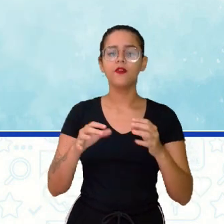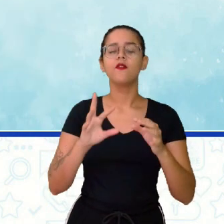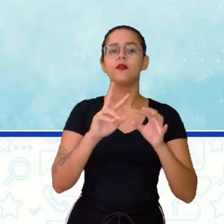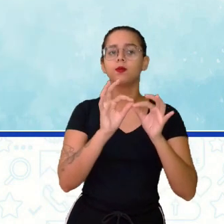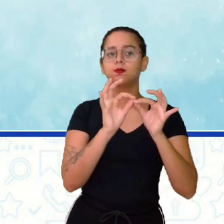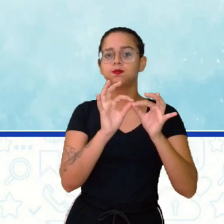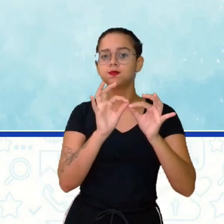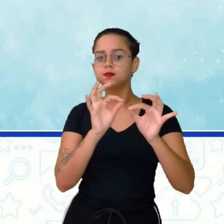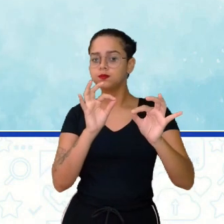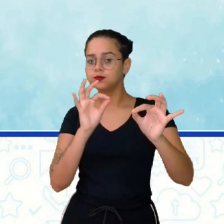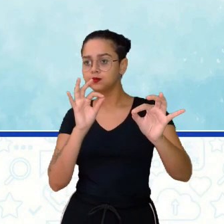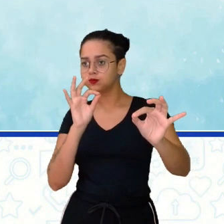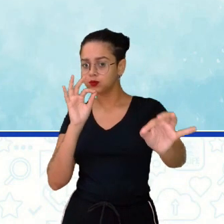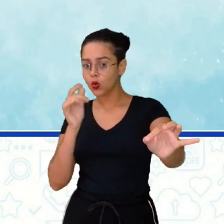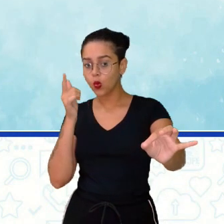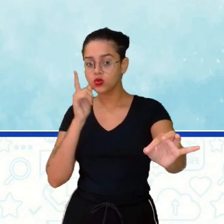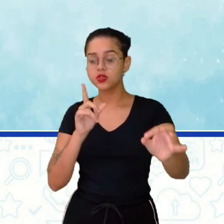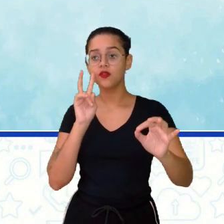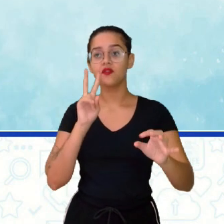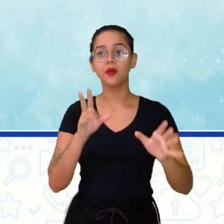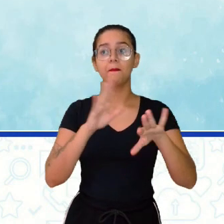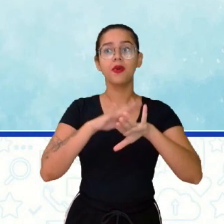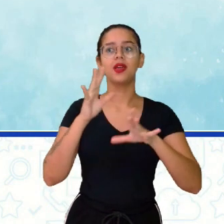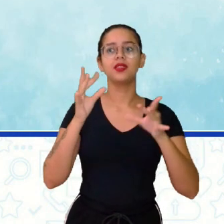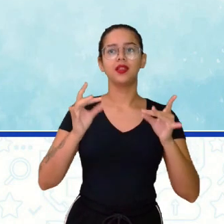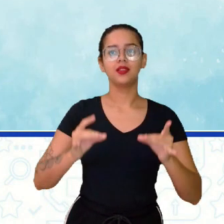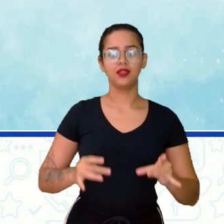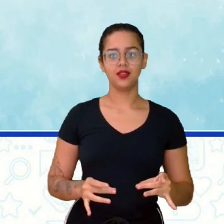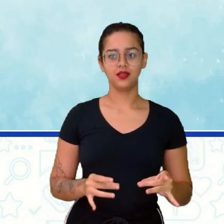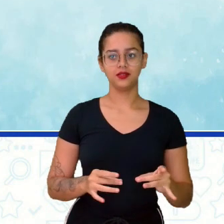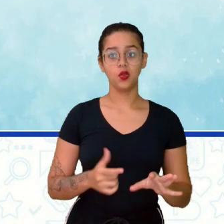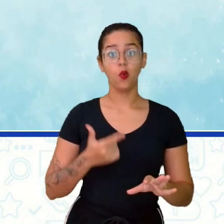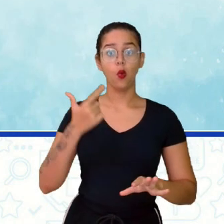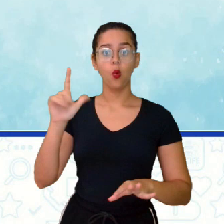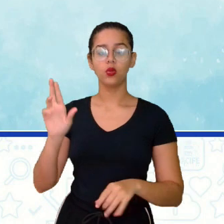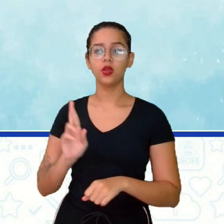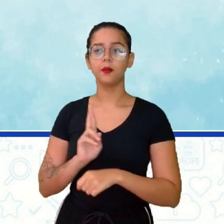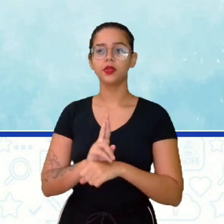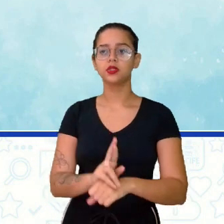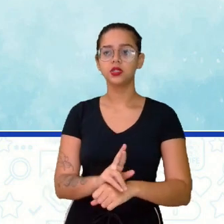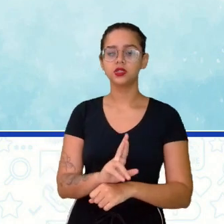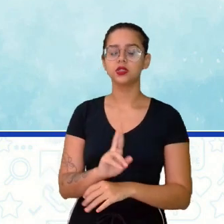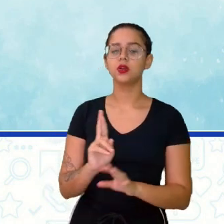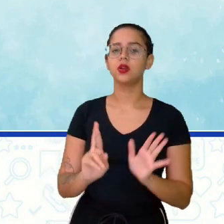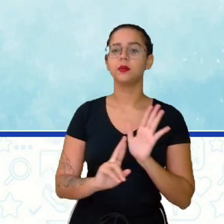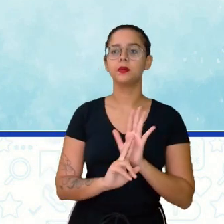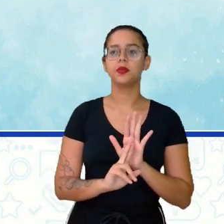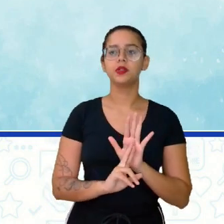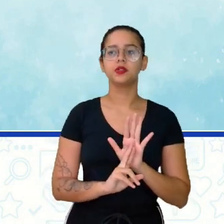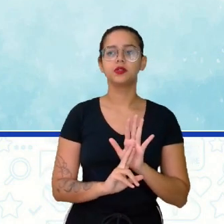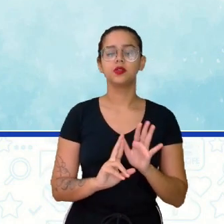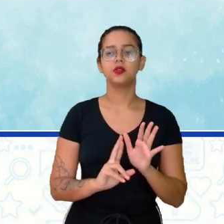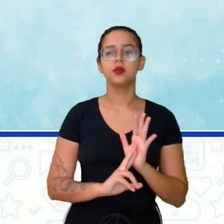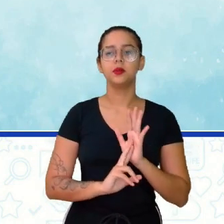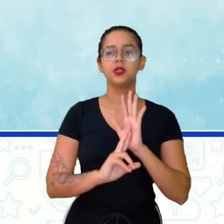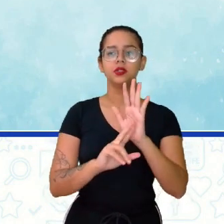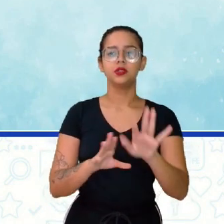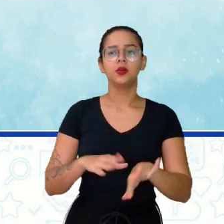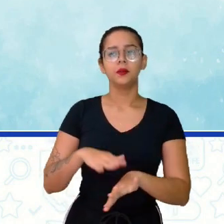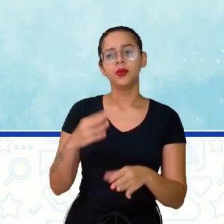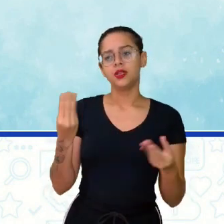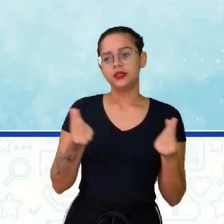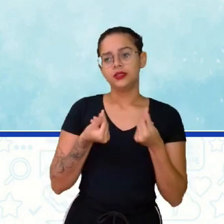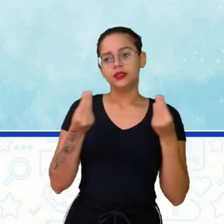mais detalhes. Aqui, também, tem outra representação. Uma representação aqui mais, digamos assim, mais